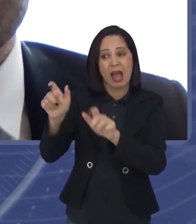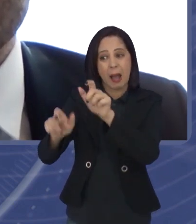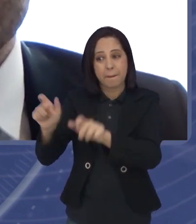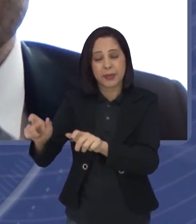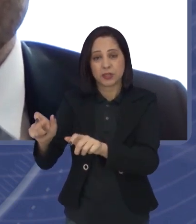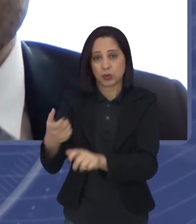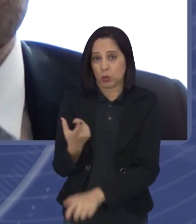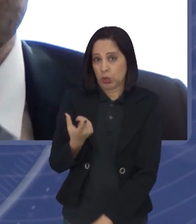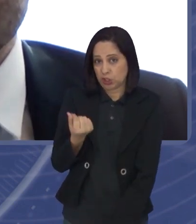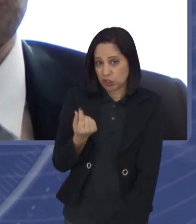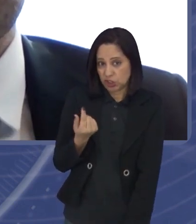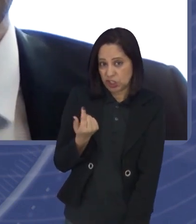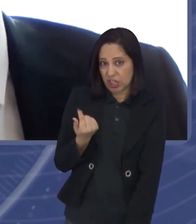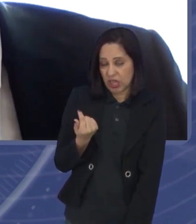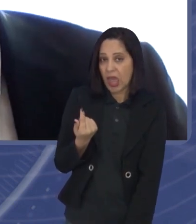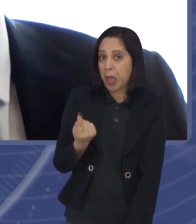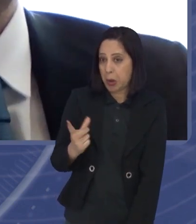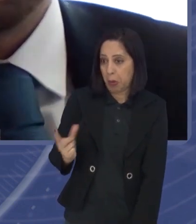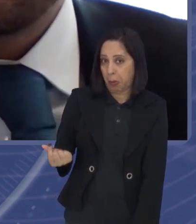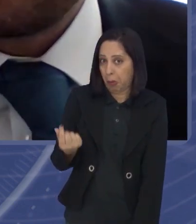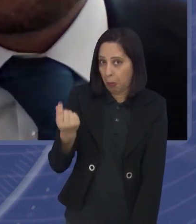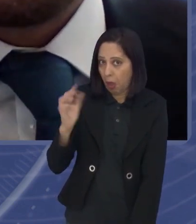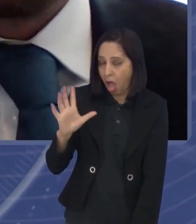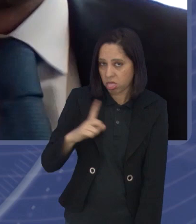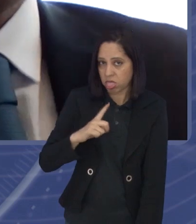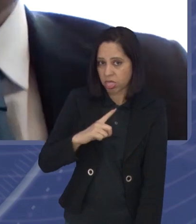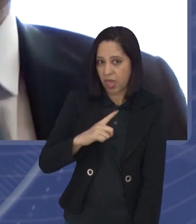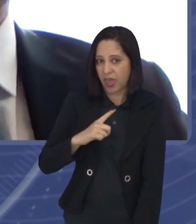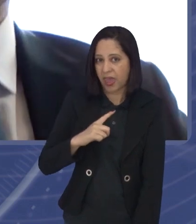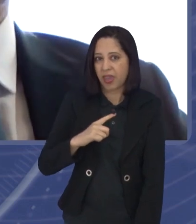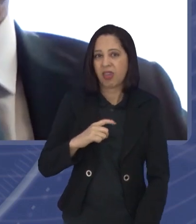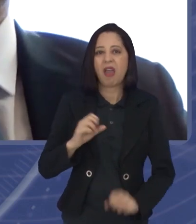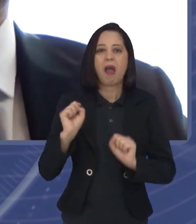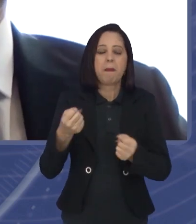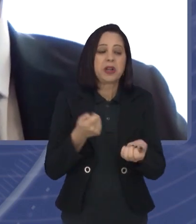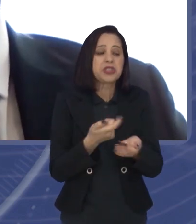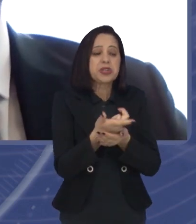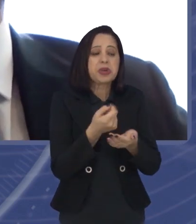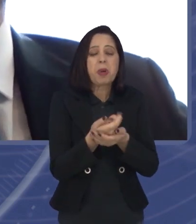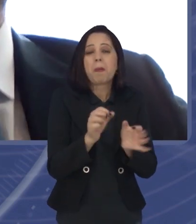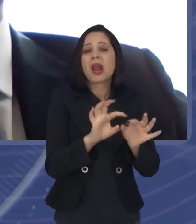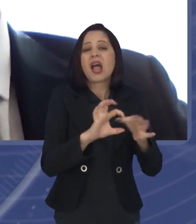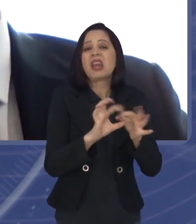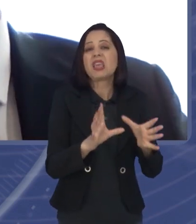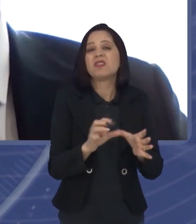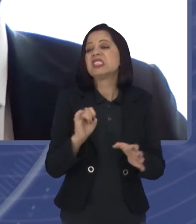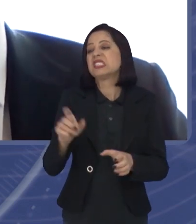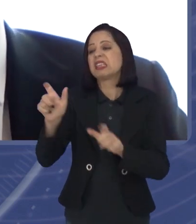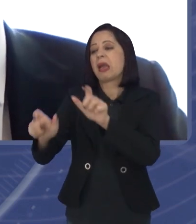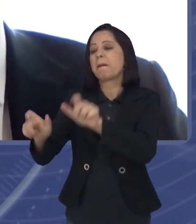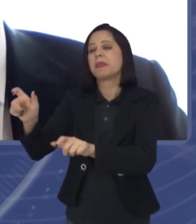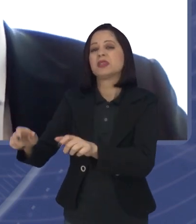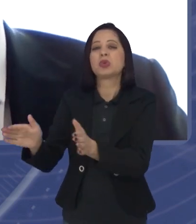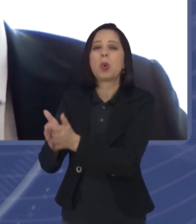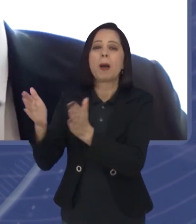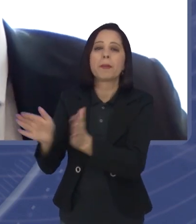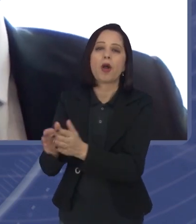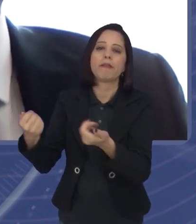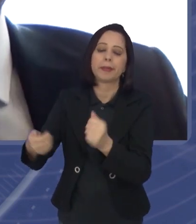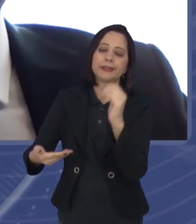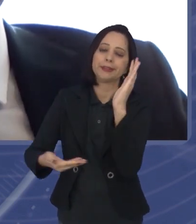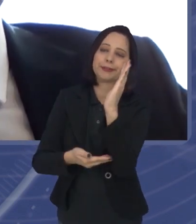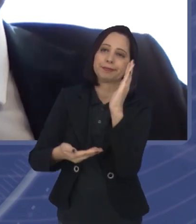financeira mais favorável, não tem tantos problemas, mas quem não tem, tem de entrar em todo um processo